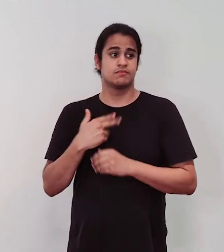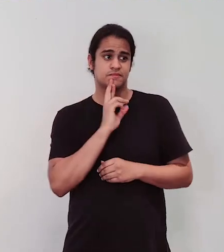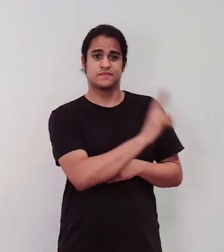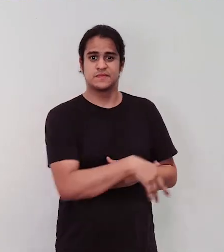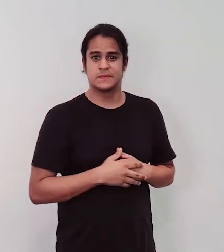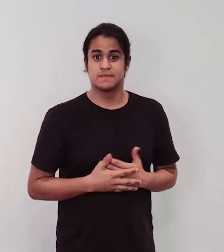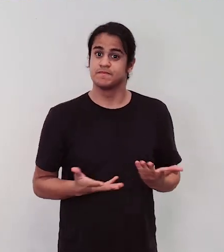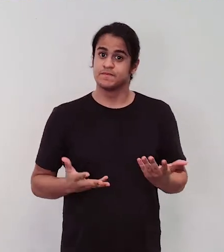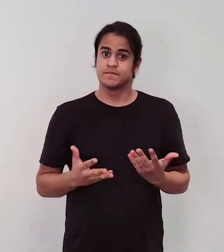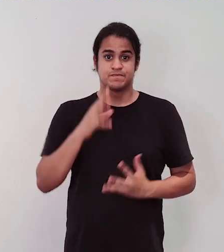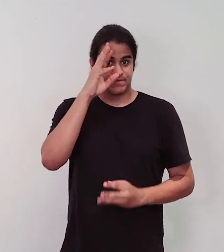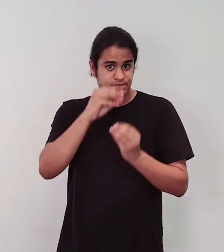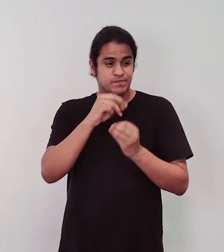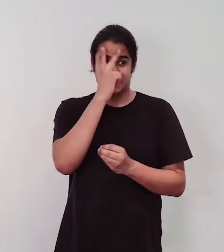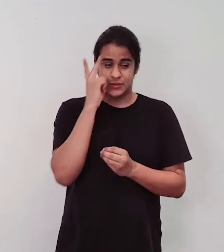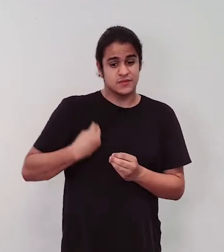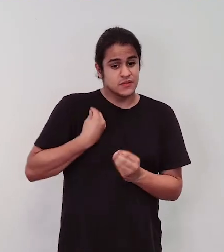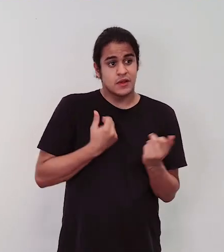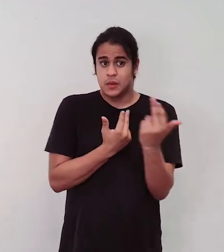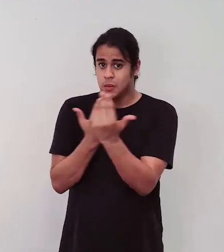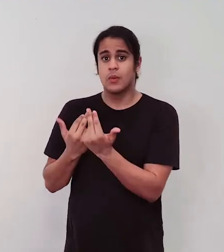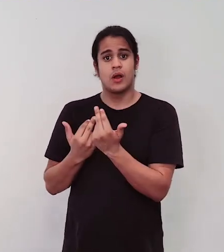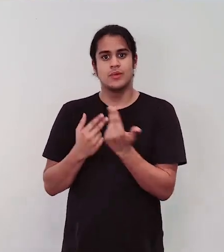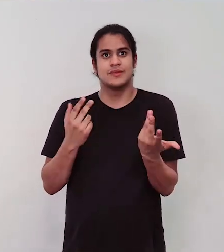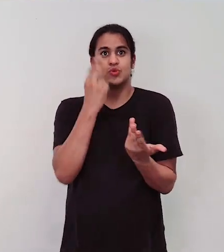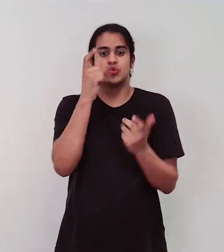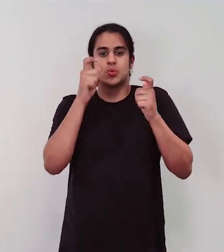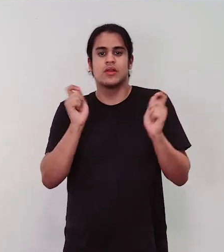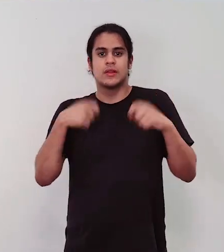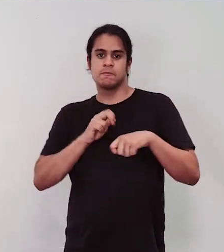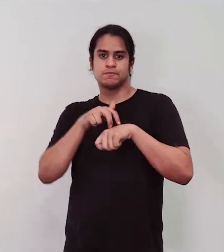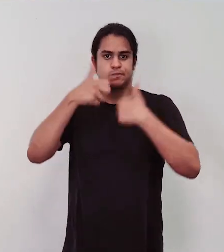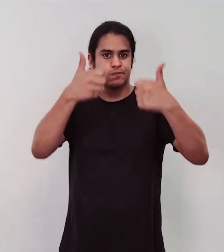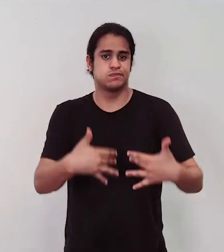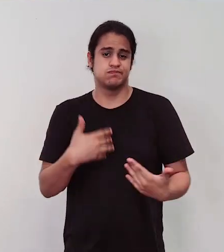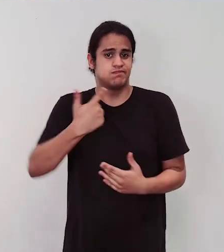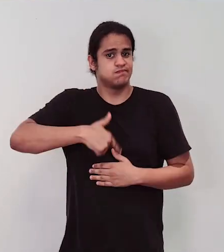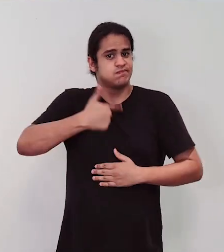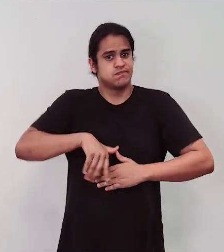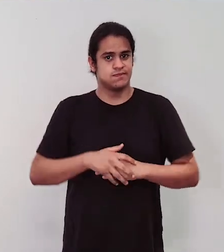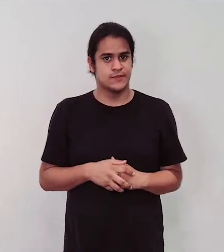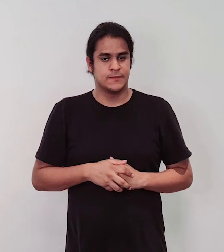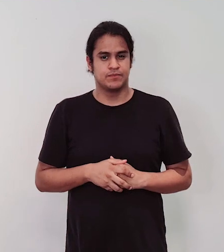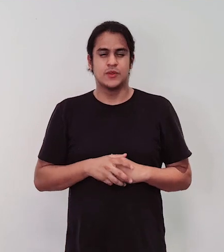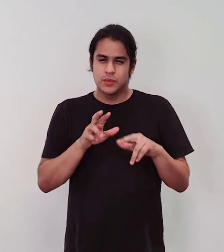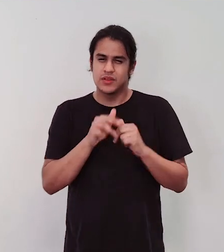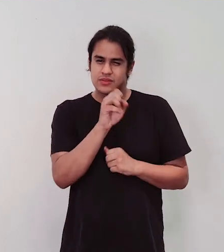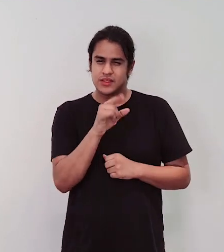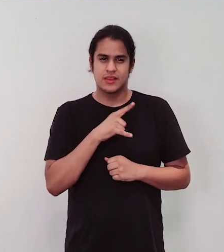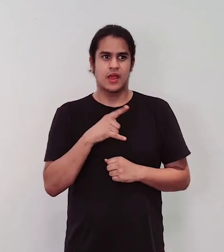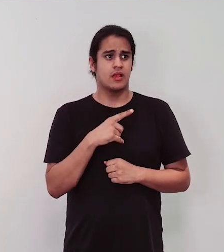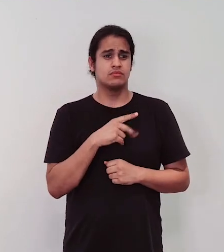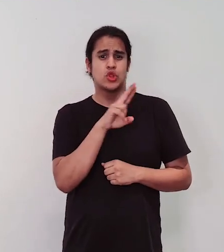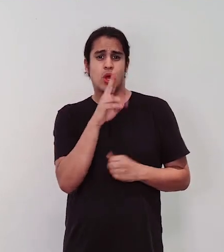situações parecidas dentro desse ambiente e que elas não tinham espaço para falar sobre isso. Então quando a gente tem essa informação colocada mesmo de forma anônima